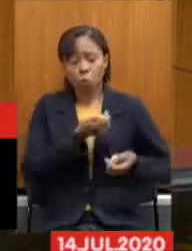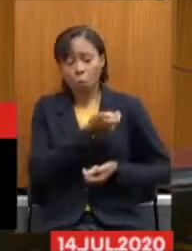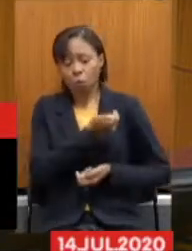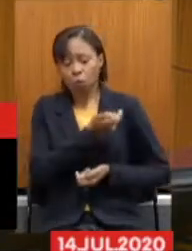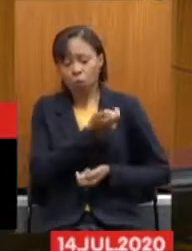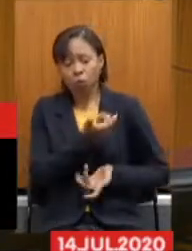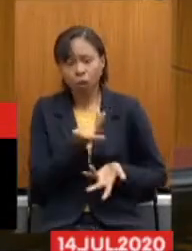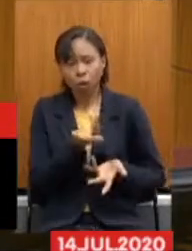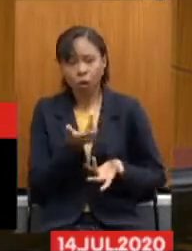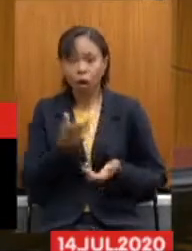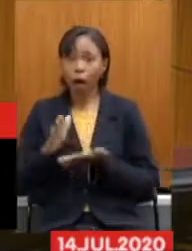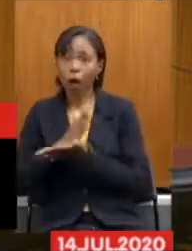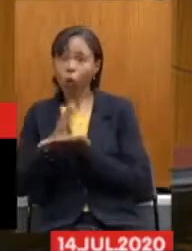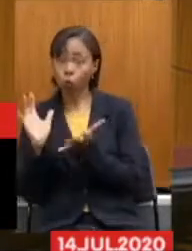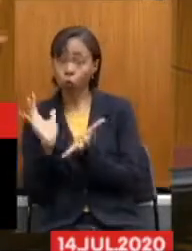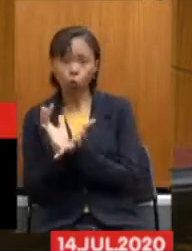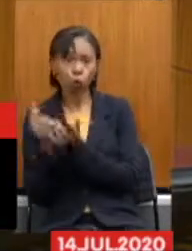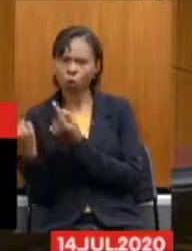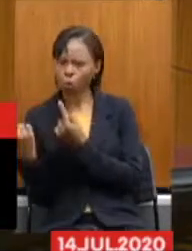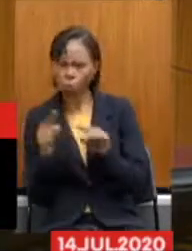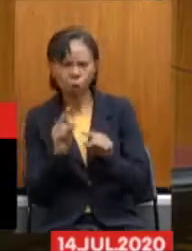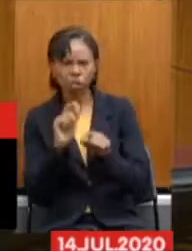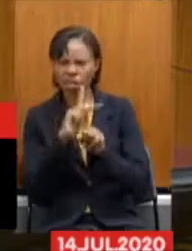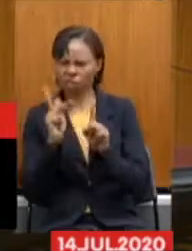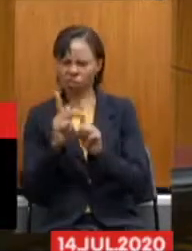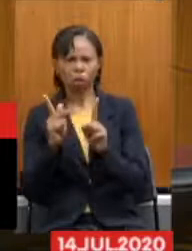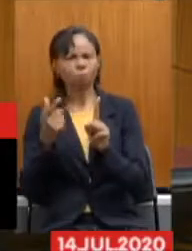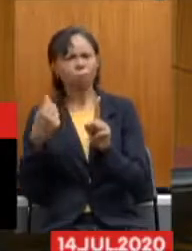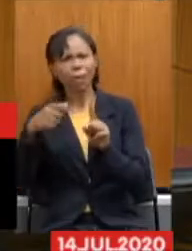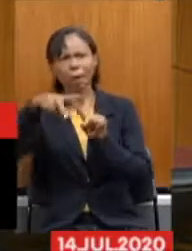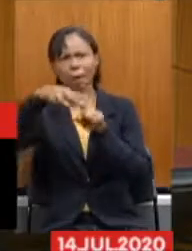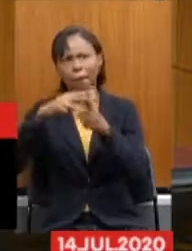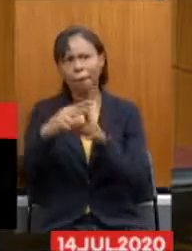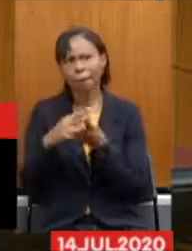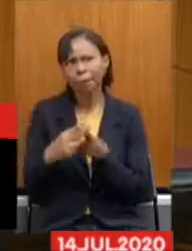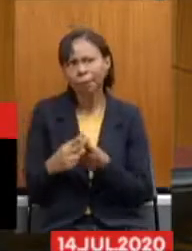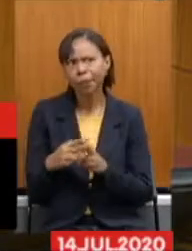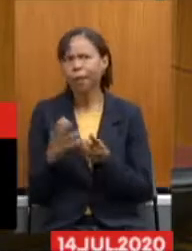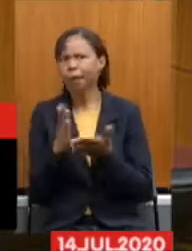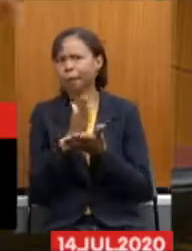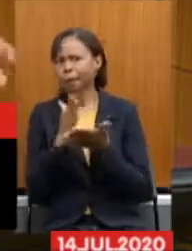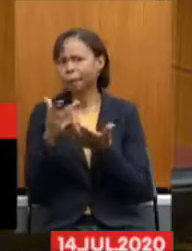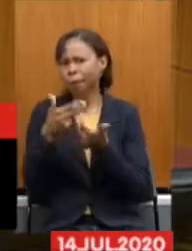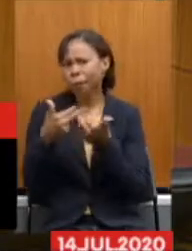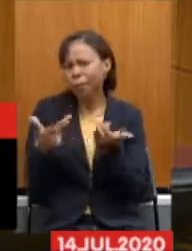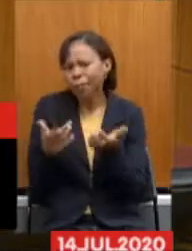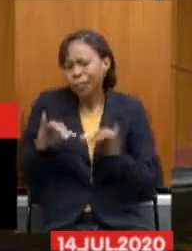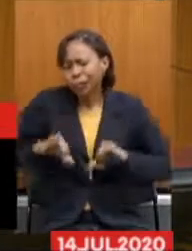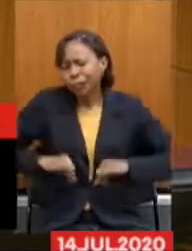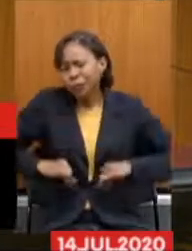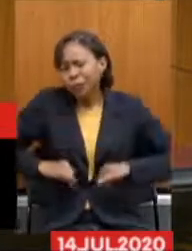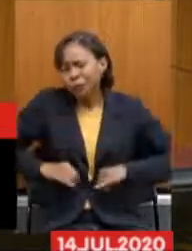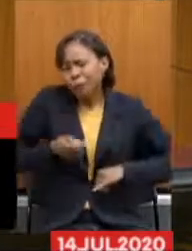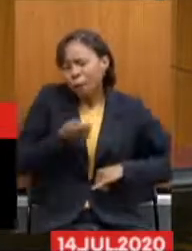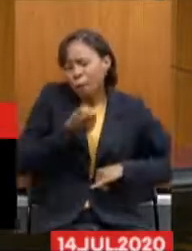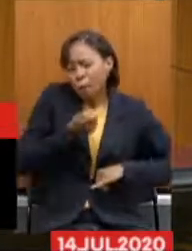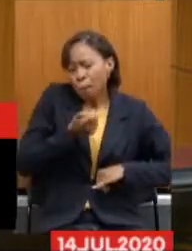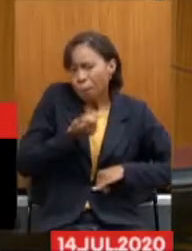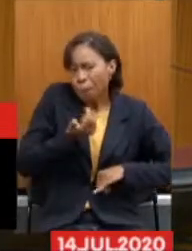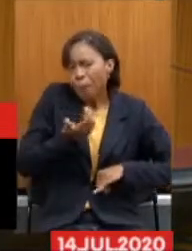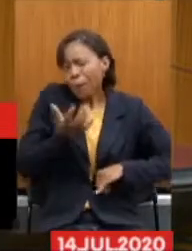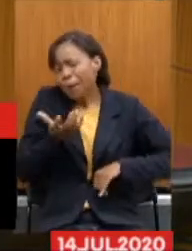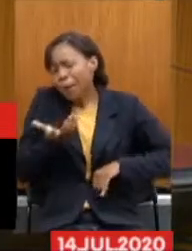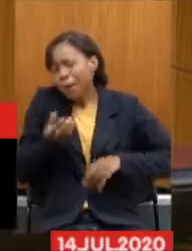Os que são contra a reforma acham que tem que fazer algumas modificações para doer menos ou para ter menos impacto.